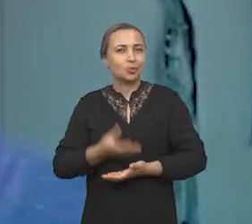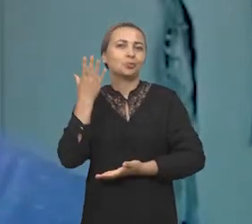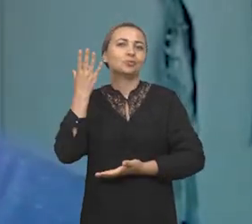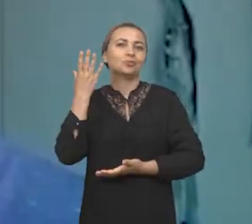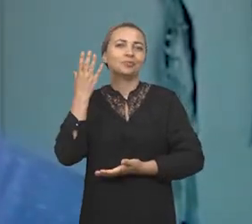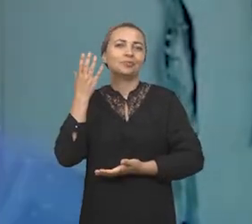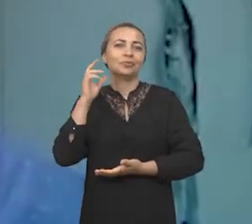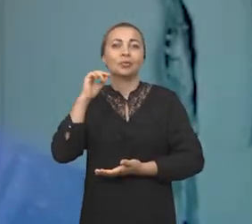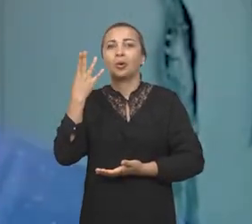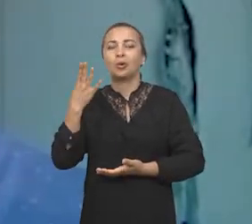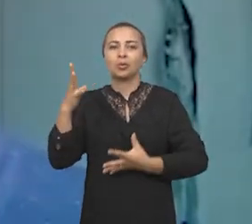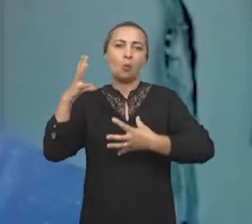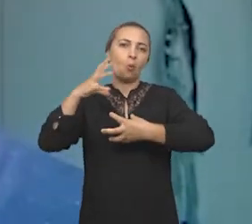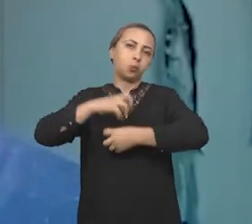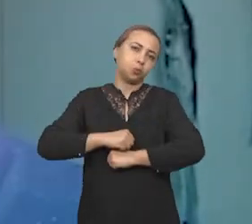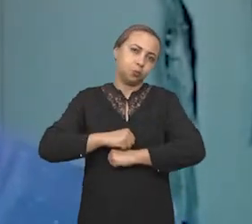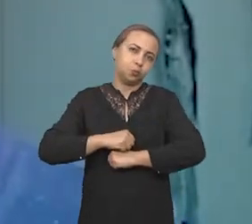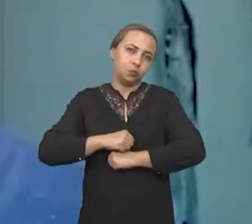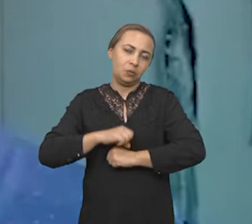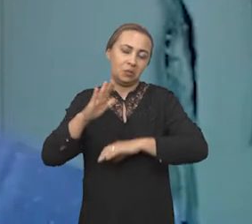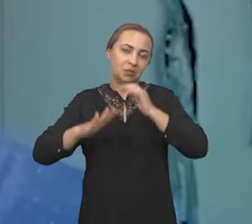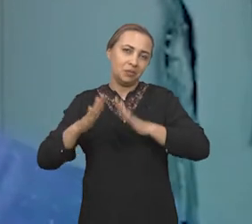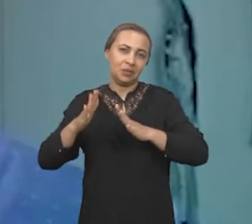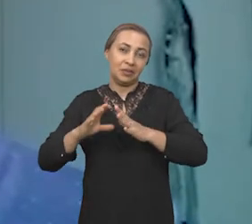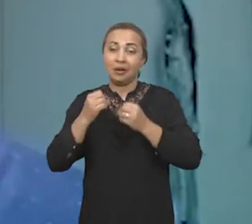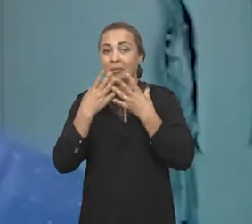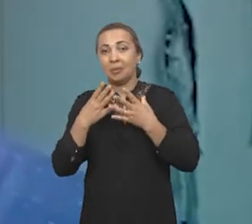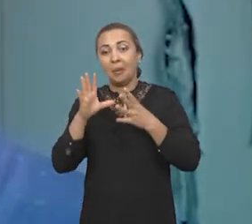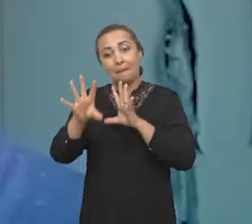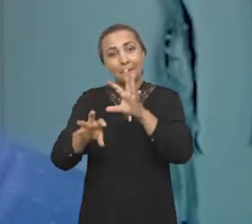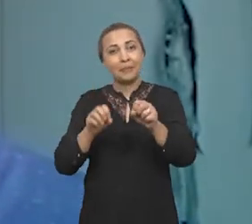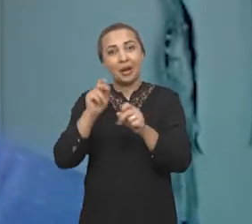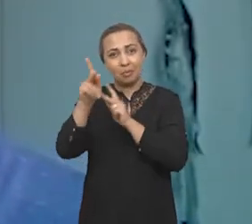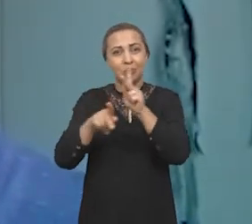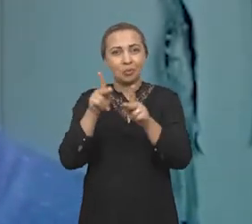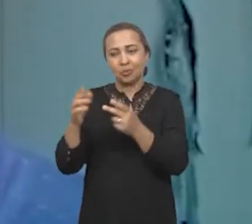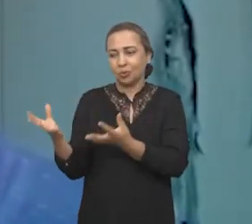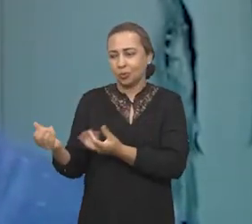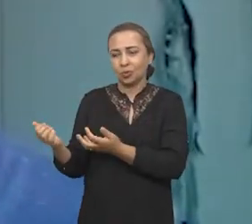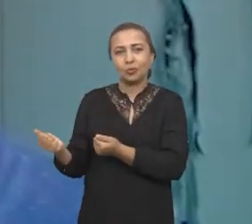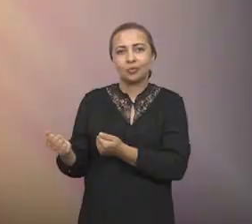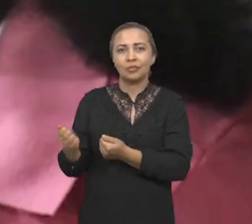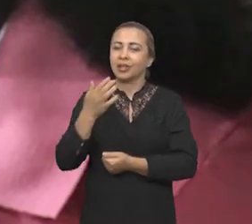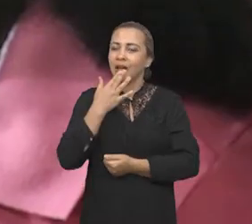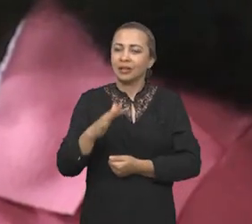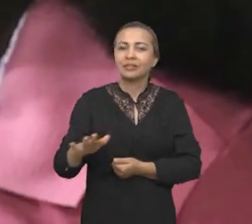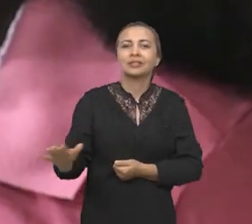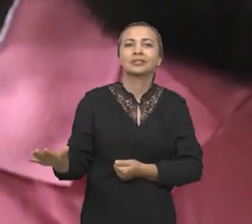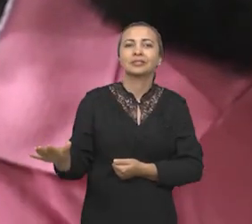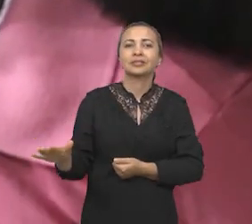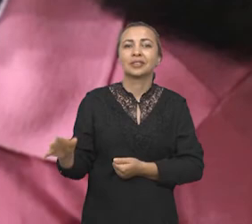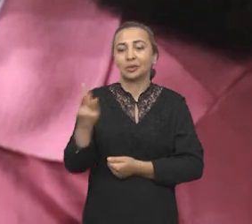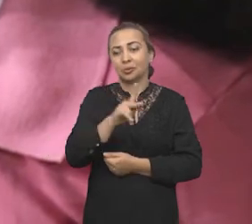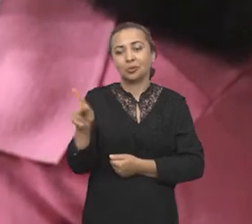ou são sufocadas, então é bom pegar o público jovem, as crianças e